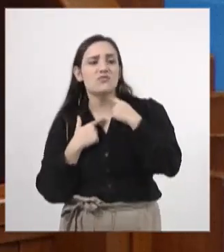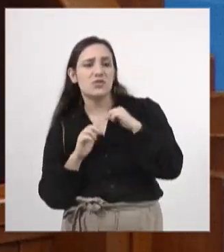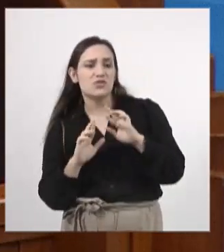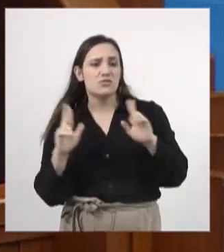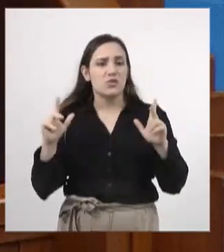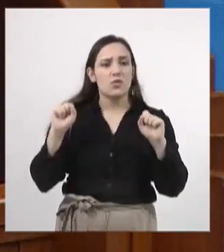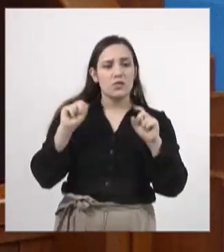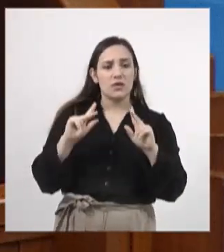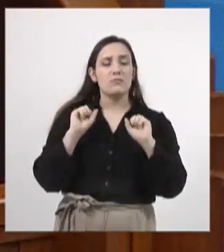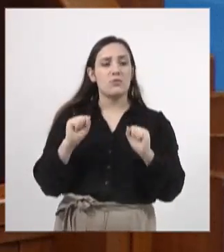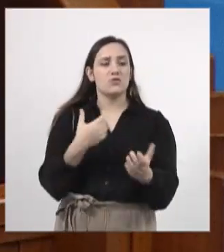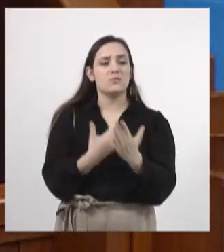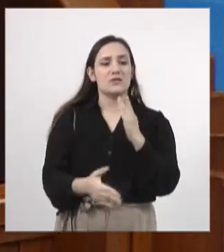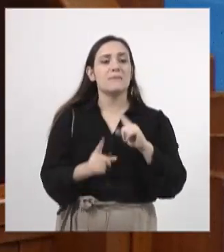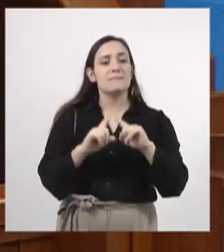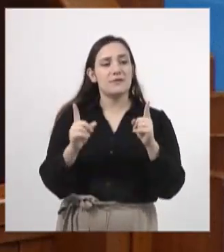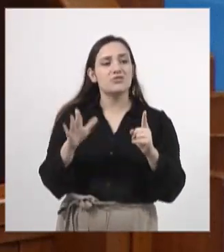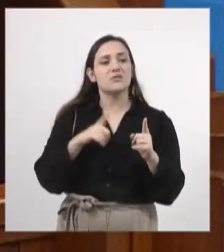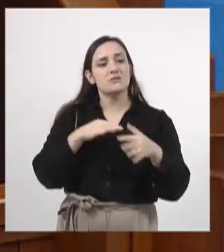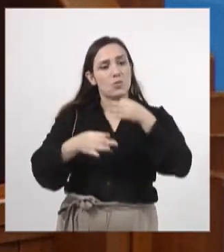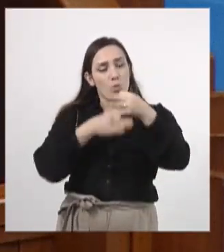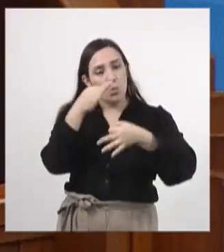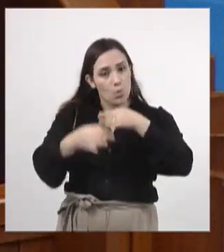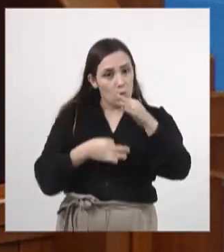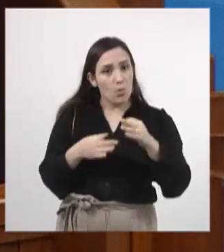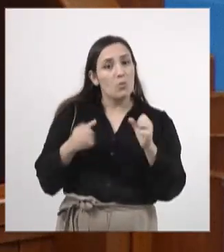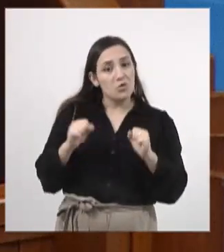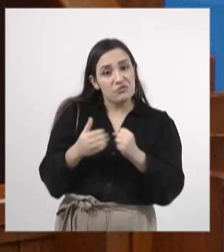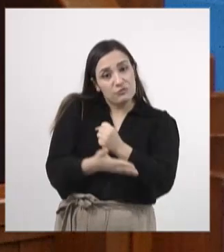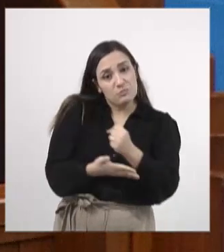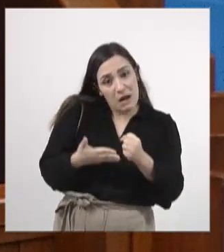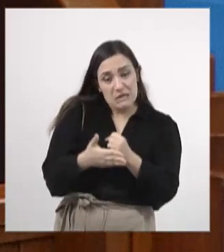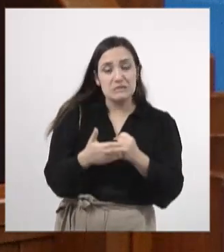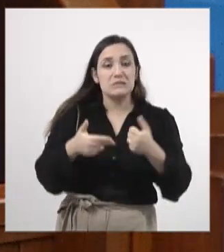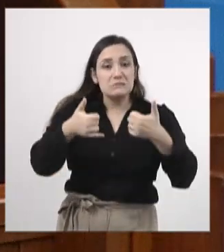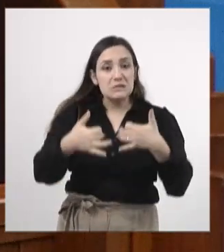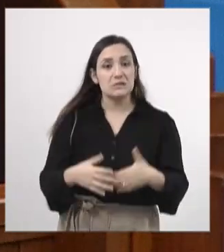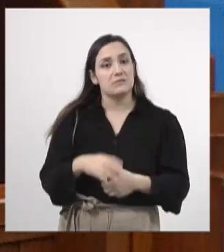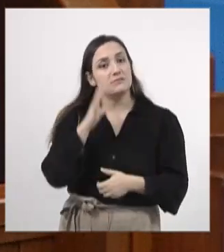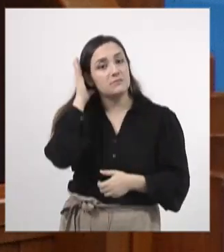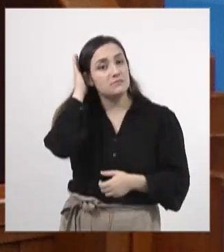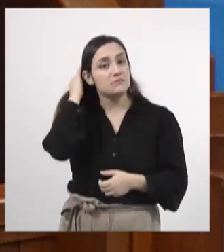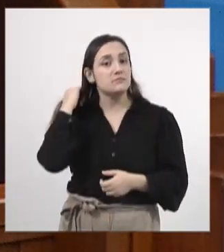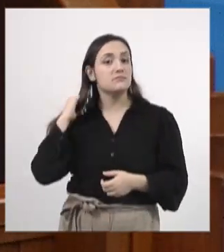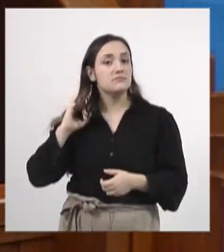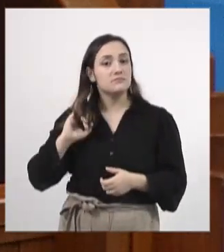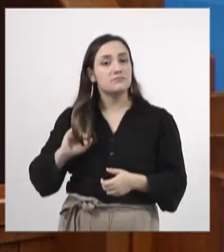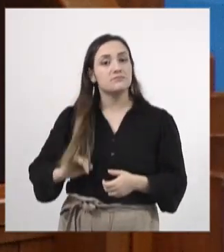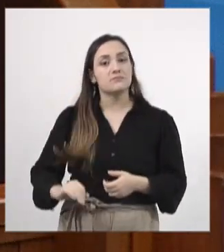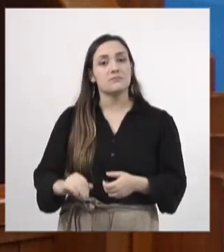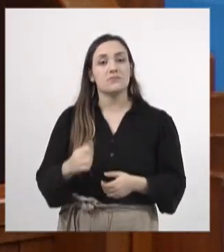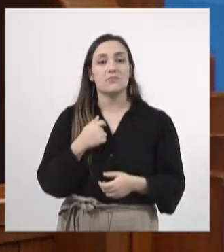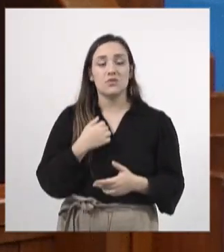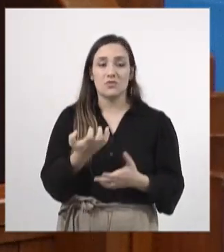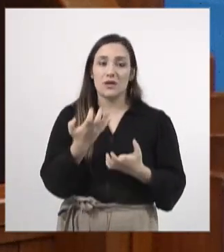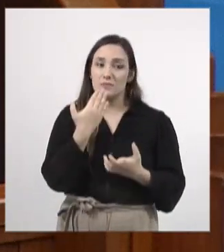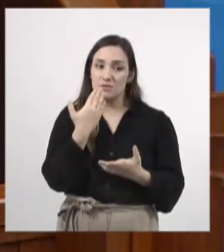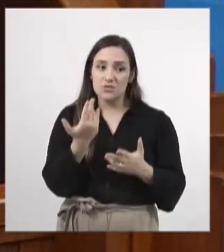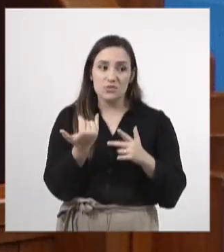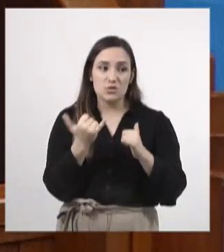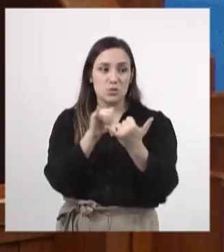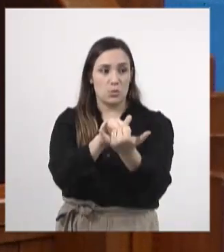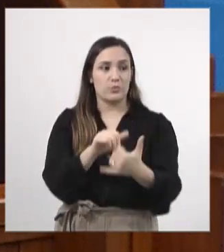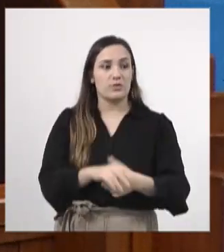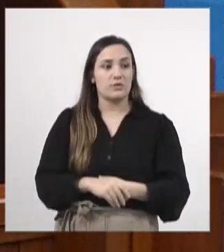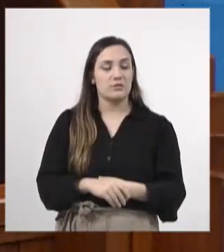poderia perder. Mas nós temos argumentos. Então, senhor presidente, eu queria pedir com a devida vênia, e